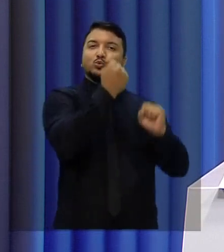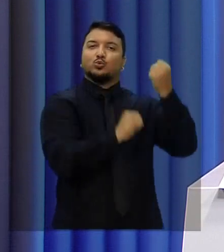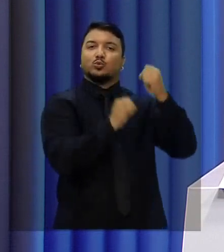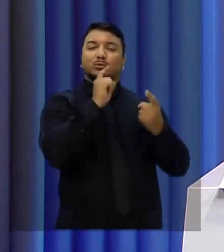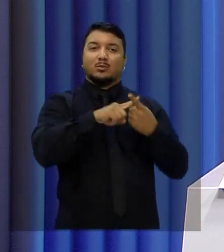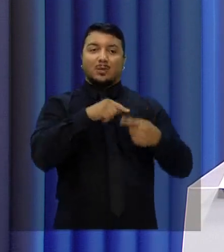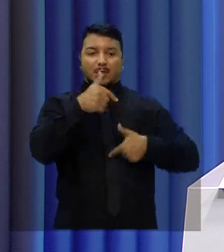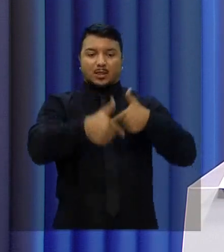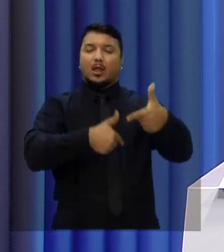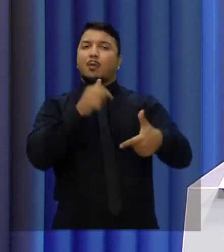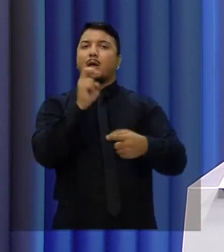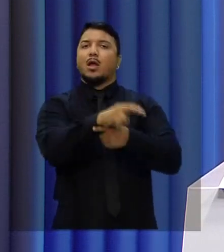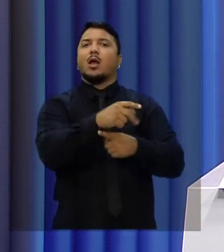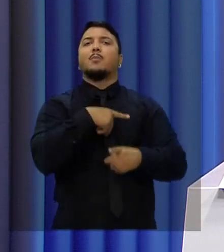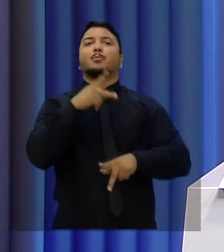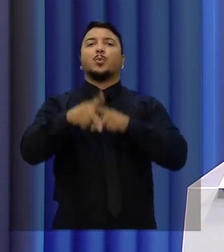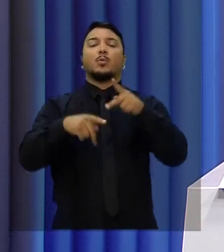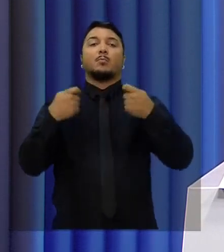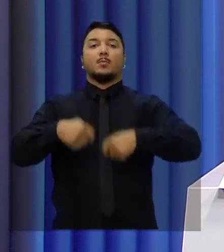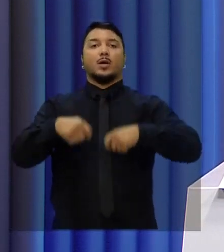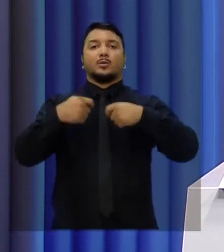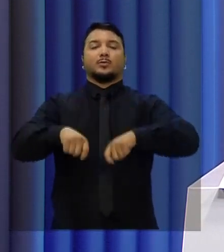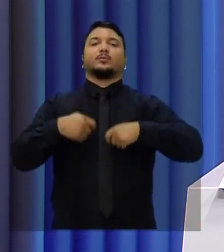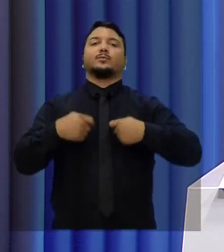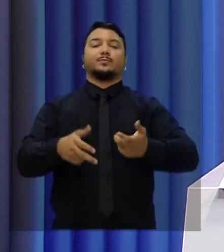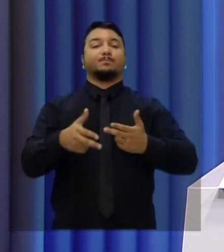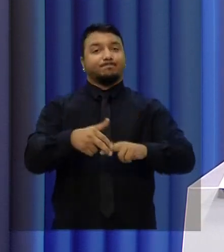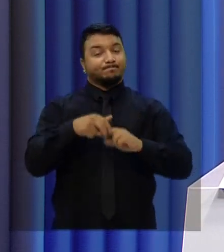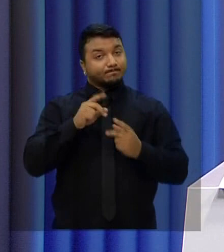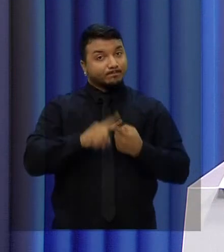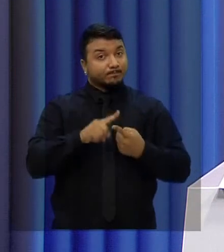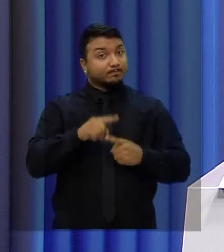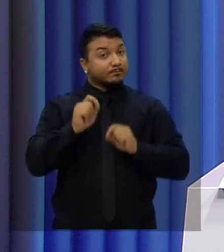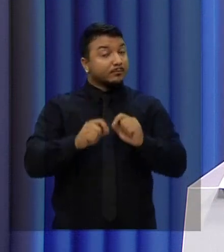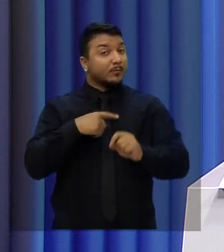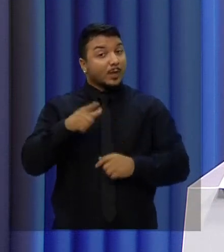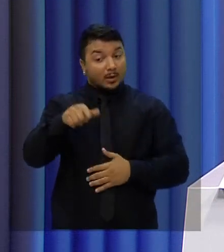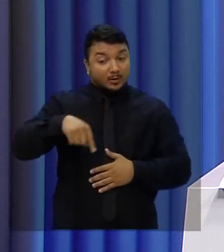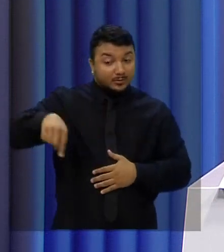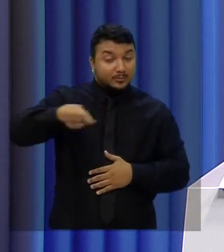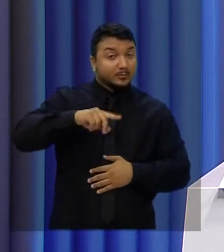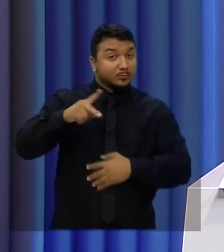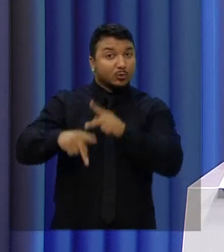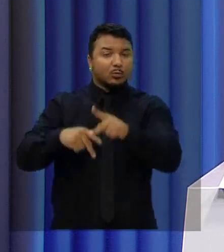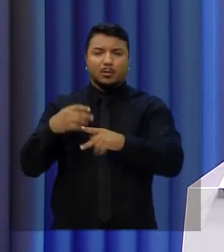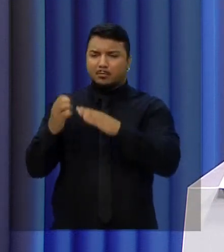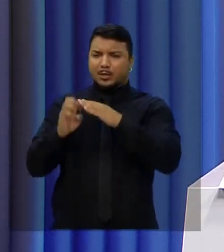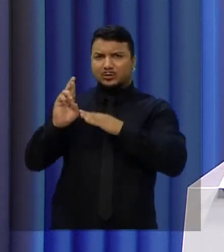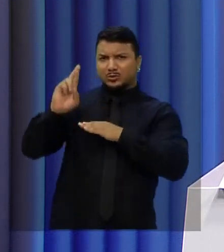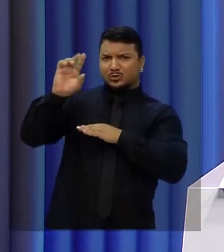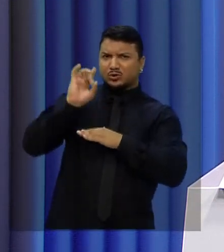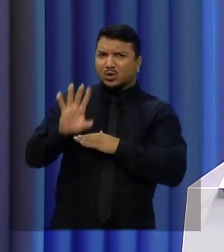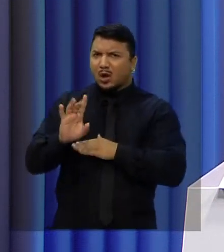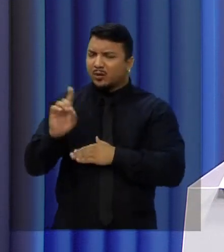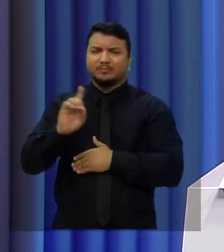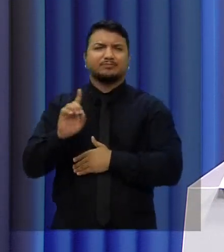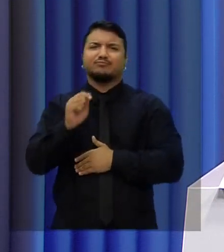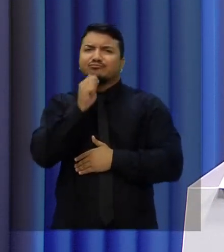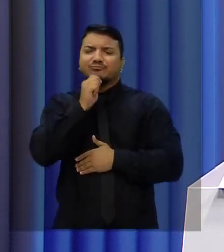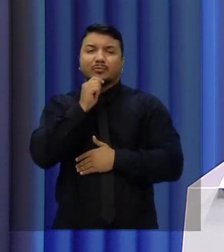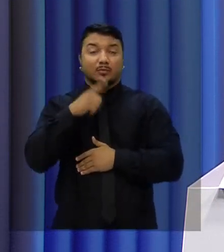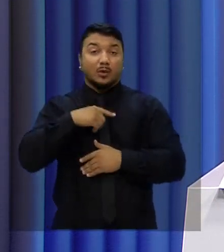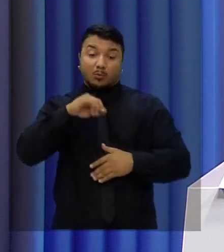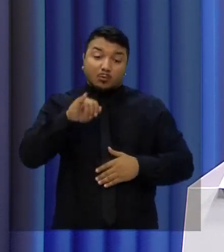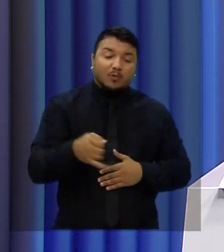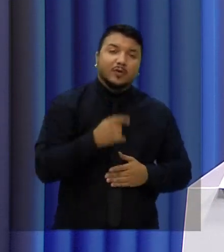emprego, que é onde o povo está mais sofrido. E, por outro lado, é importante que o povo, não só o empresário, tire proveito disso. O